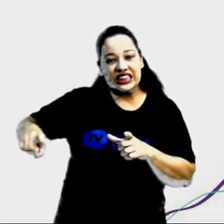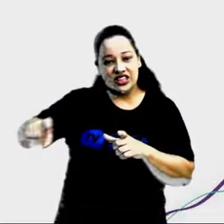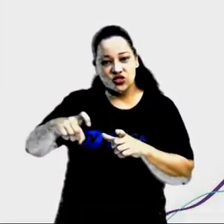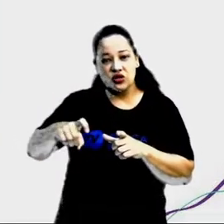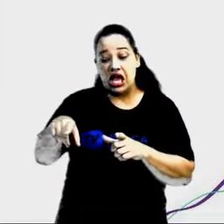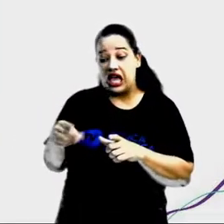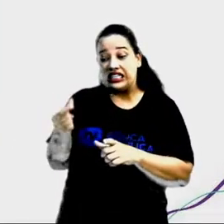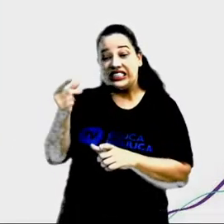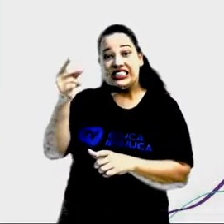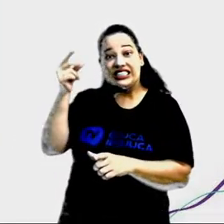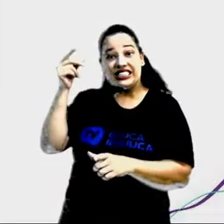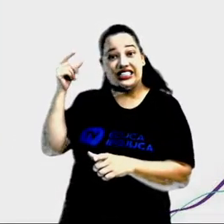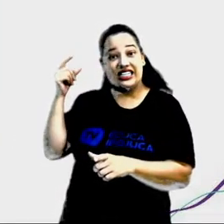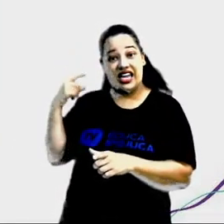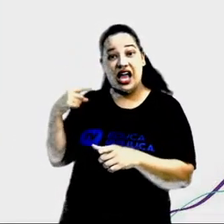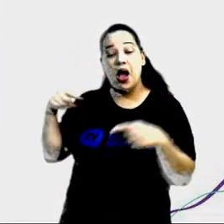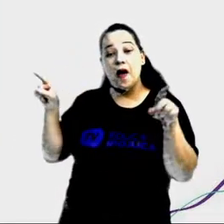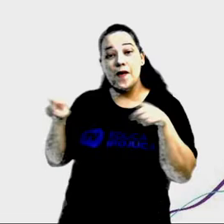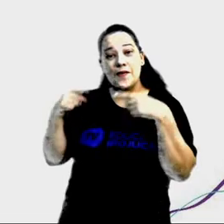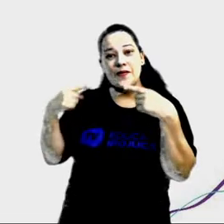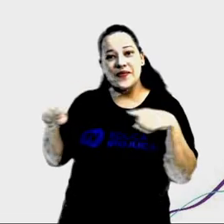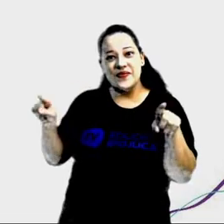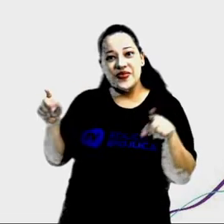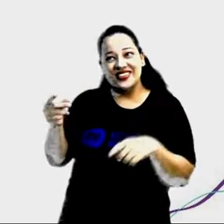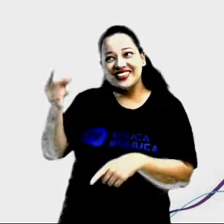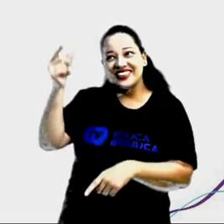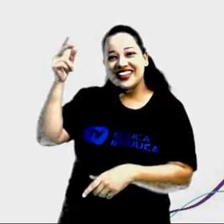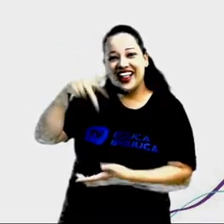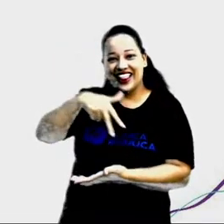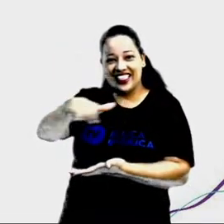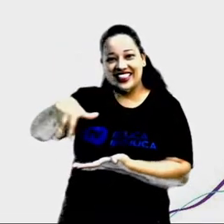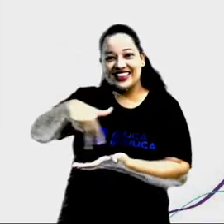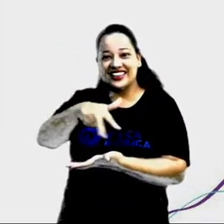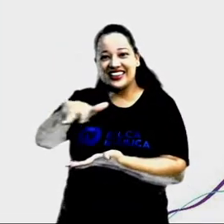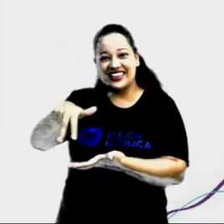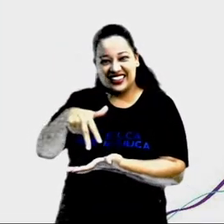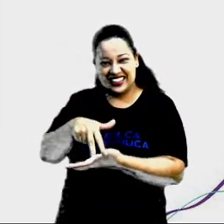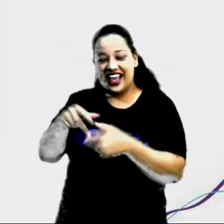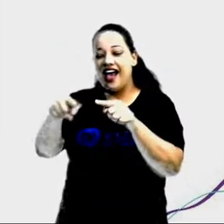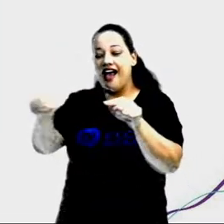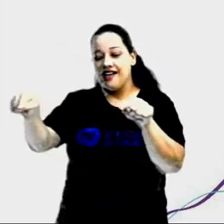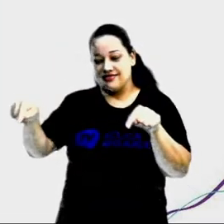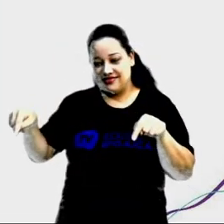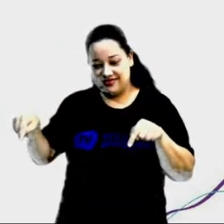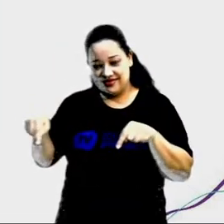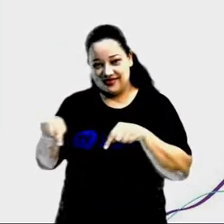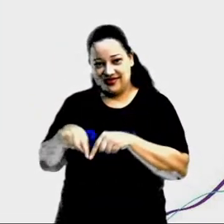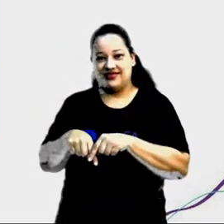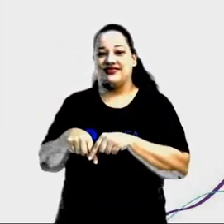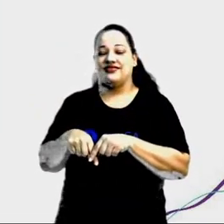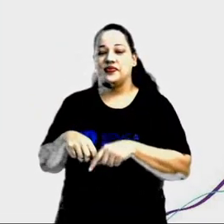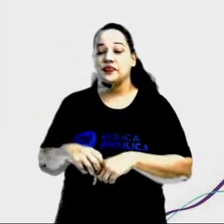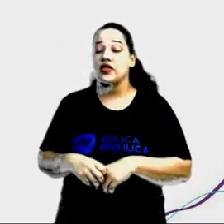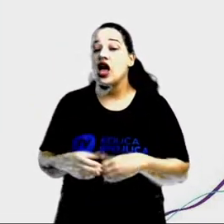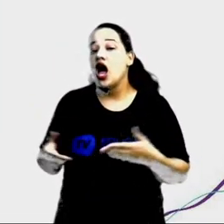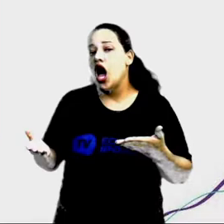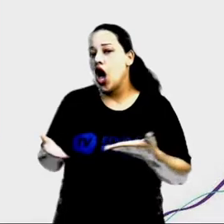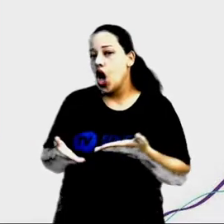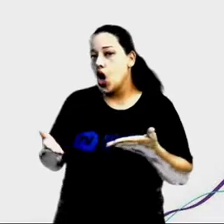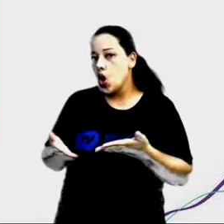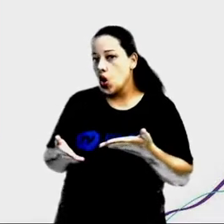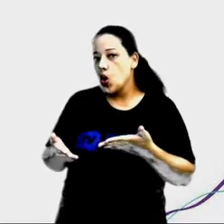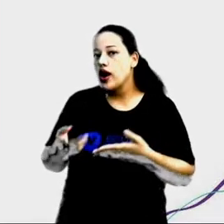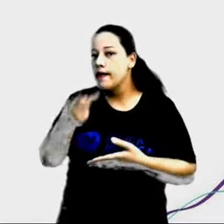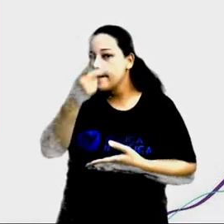as músicas nos fazem dançar na nossa sala. Mas agora, essa pessoa não está mais